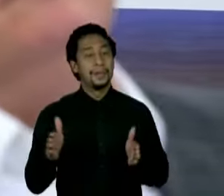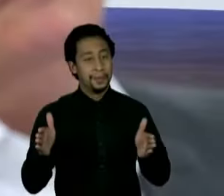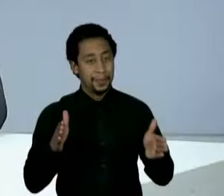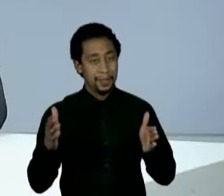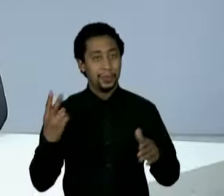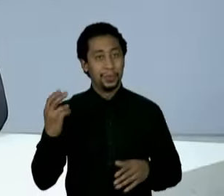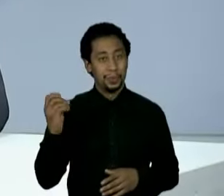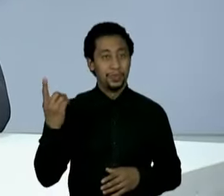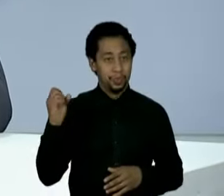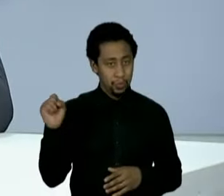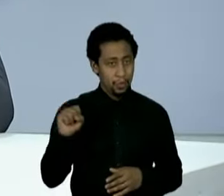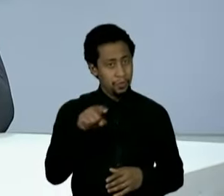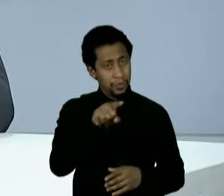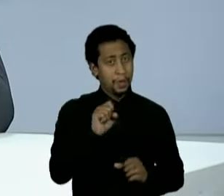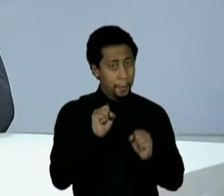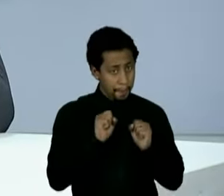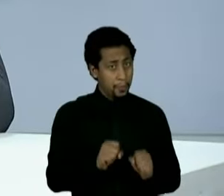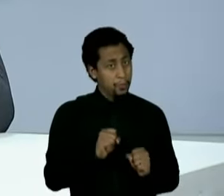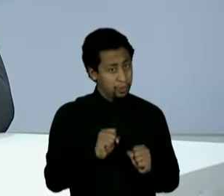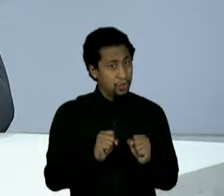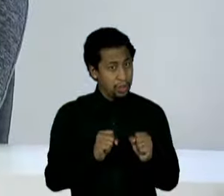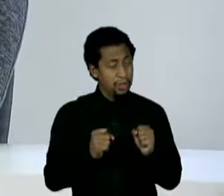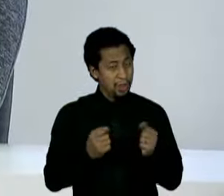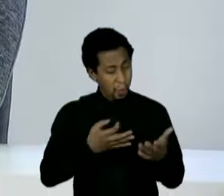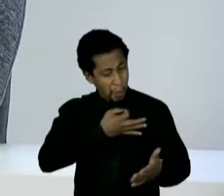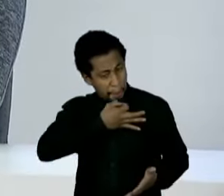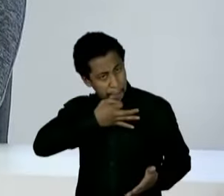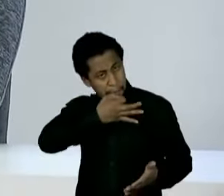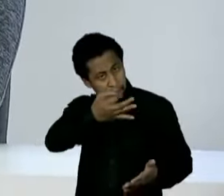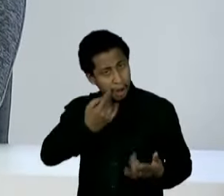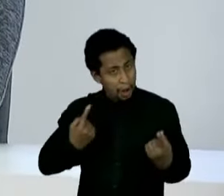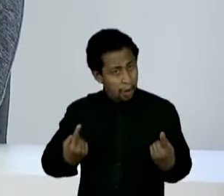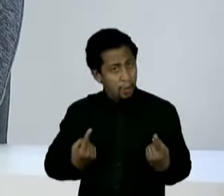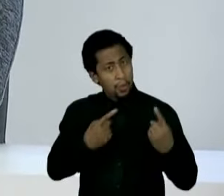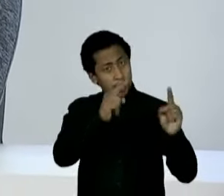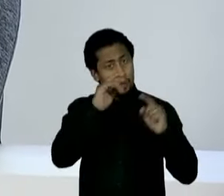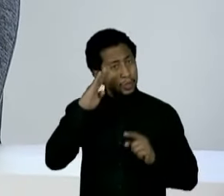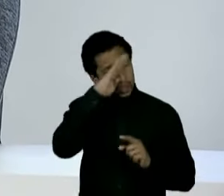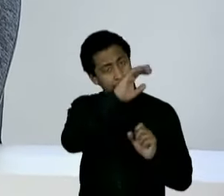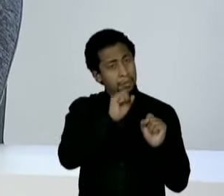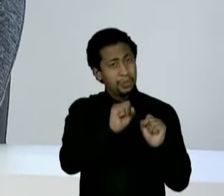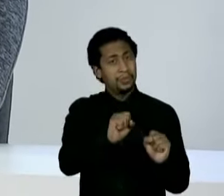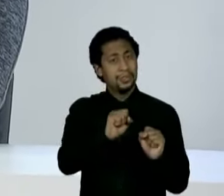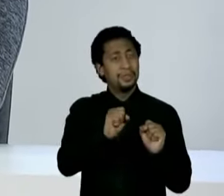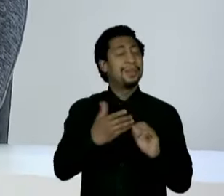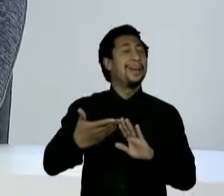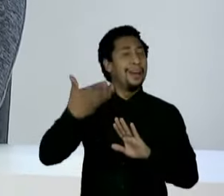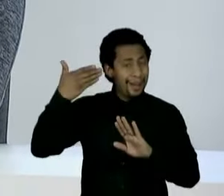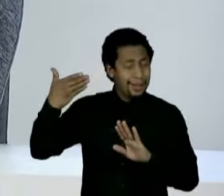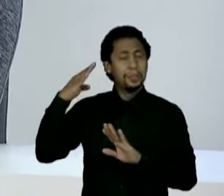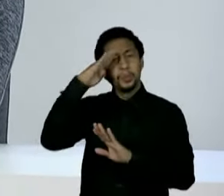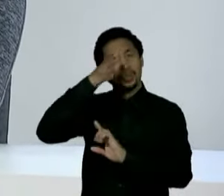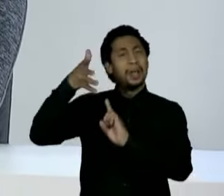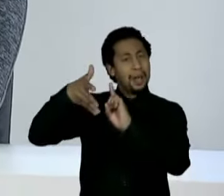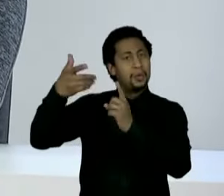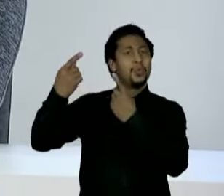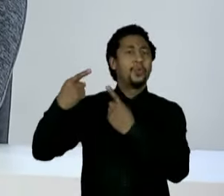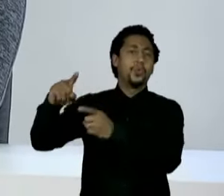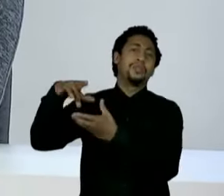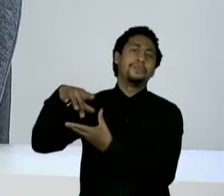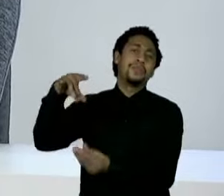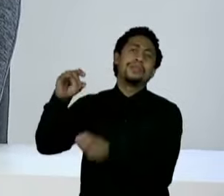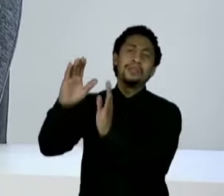2018 de ter falado contra o Bolsonaro, de ter falado que ele já falava coisas antidemocráticas na época? O senhor não poderia ter sido mais enfático e se